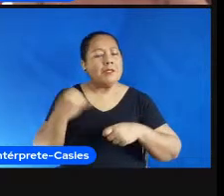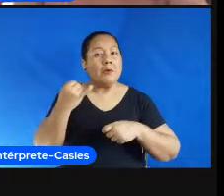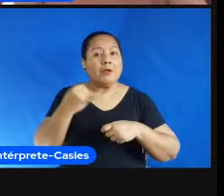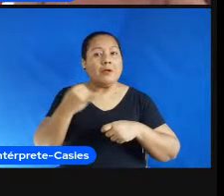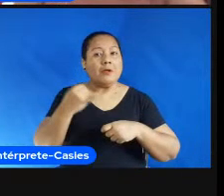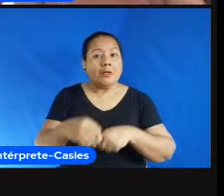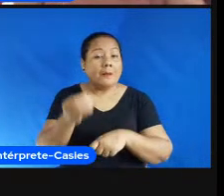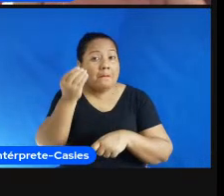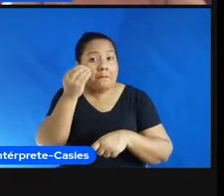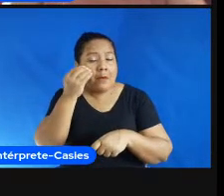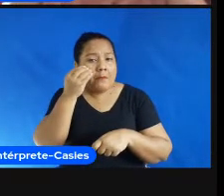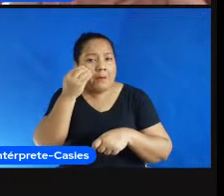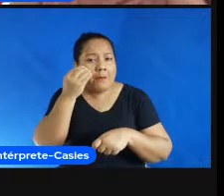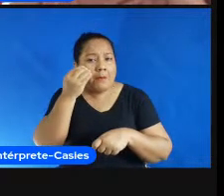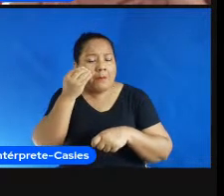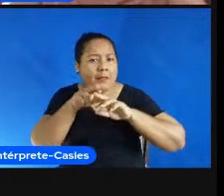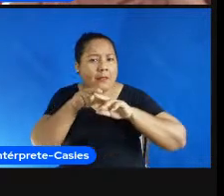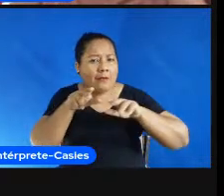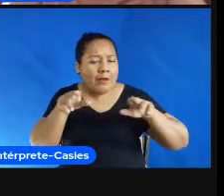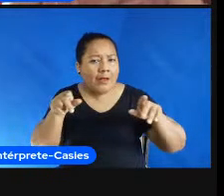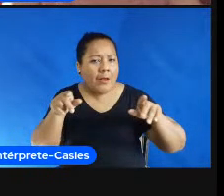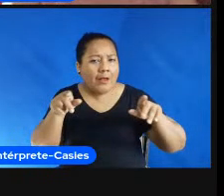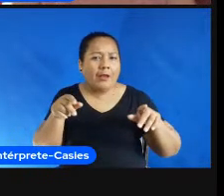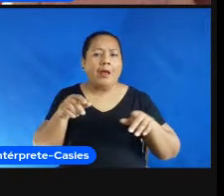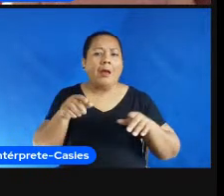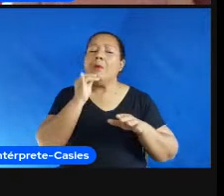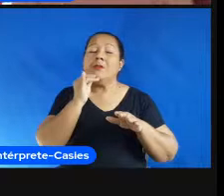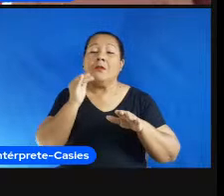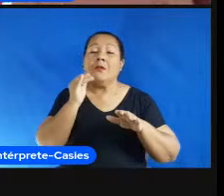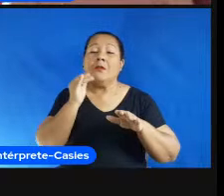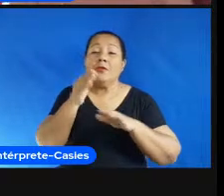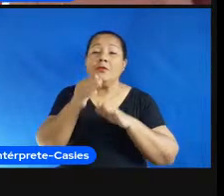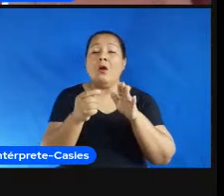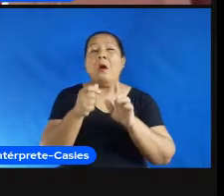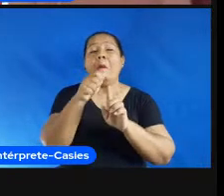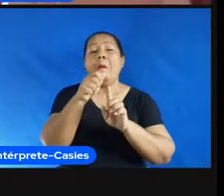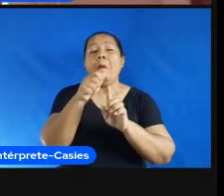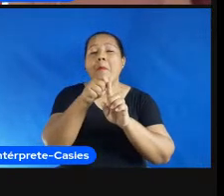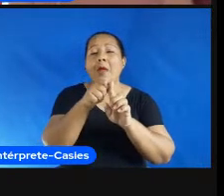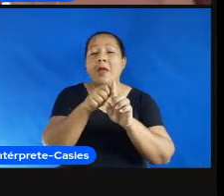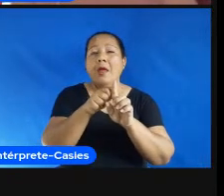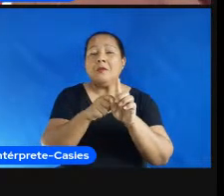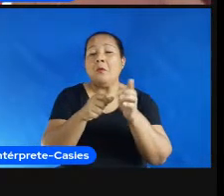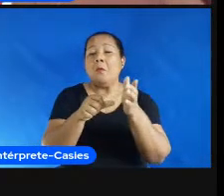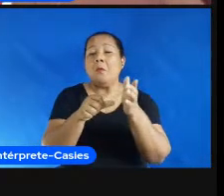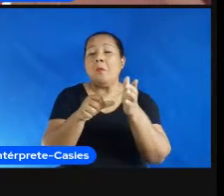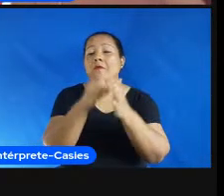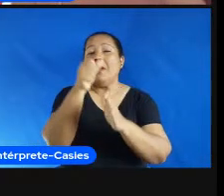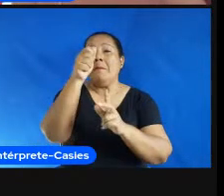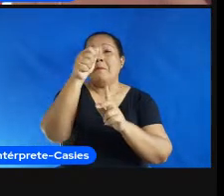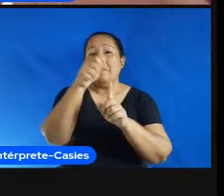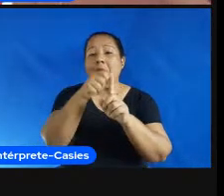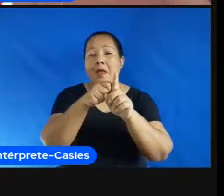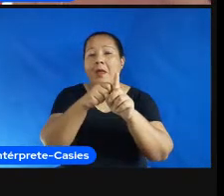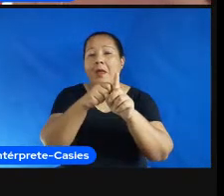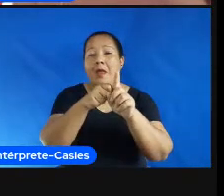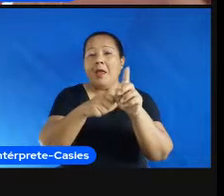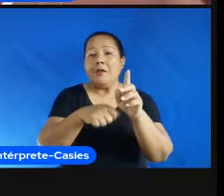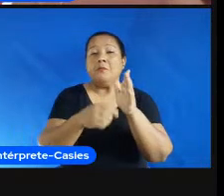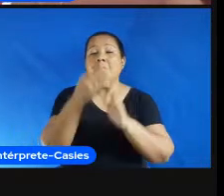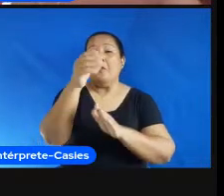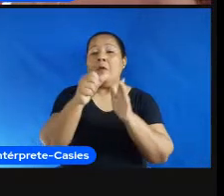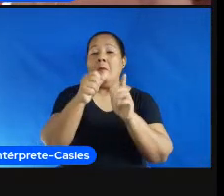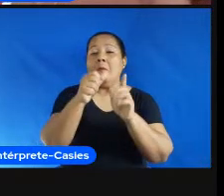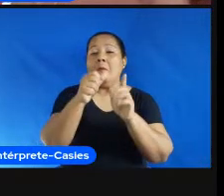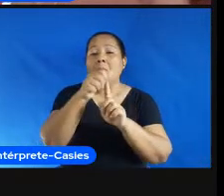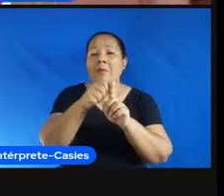dificilmente vai impactar em alguma coisa no meu desenvolvimento mas se eu tô lá um ano dois três né dentro de um projeto bem organizado